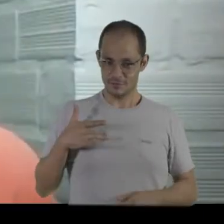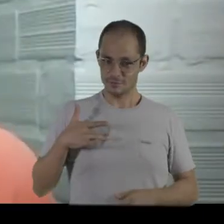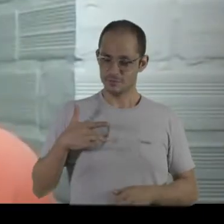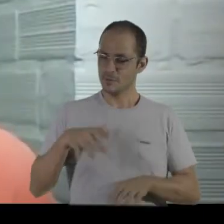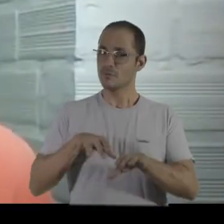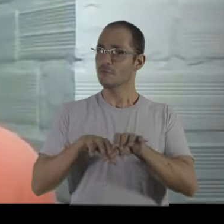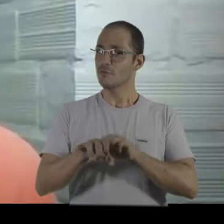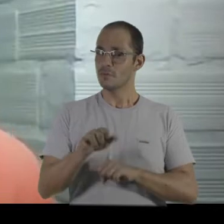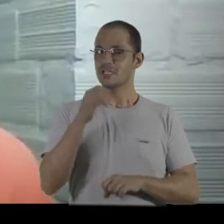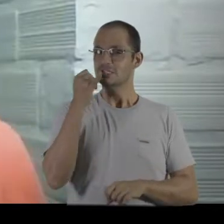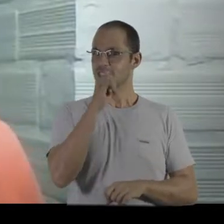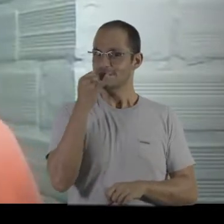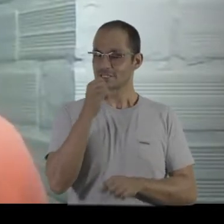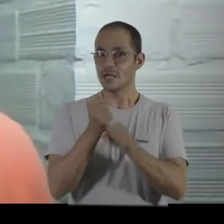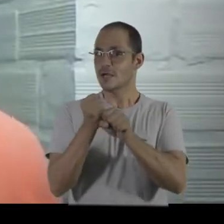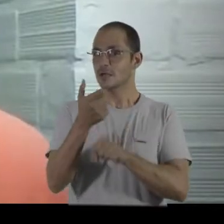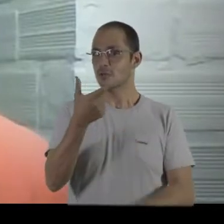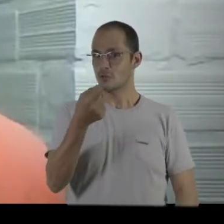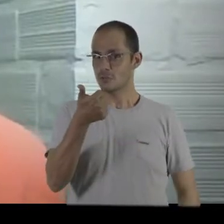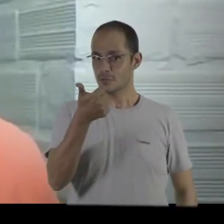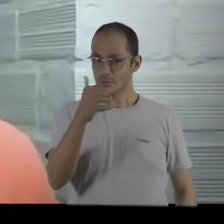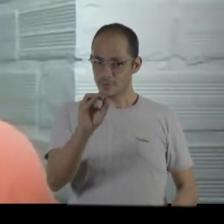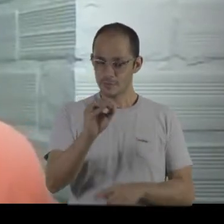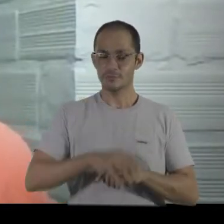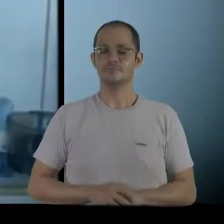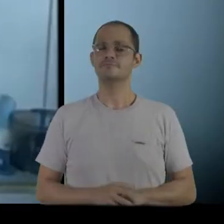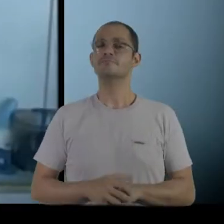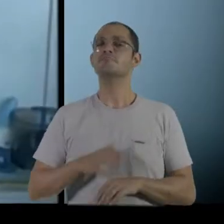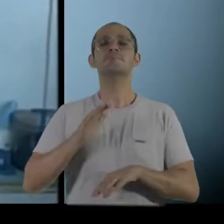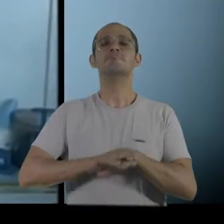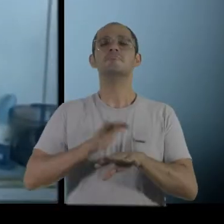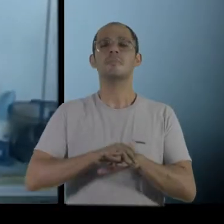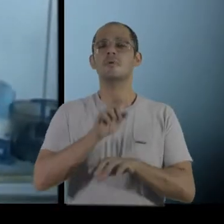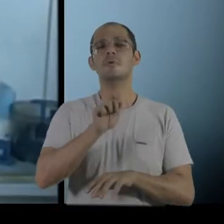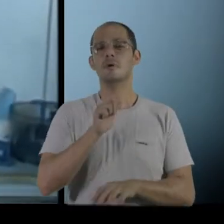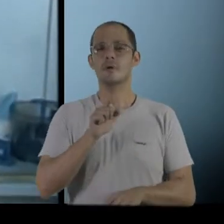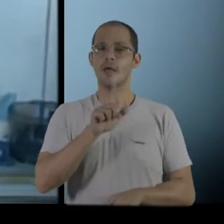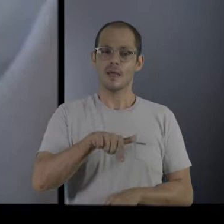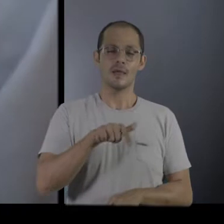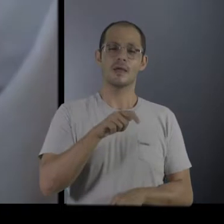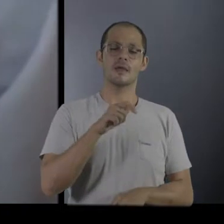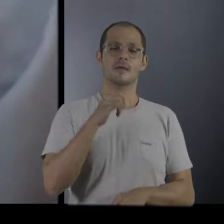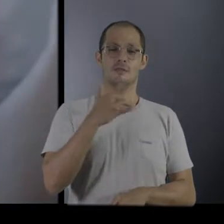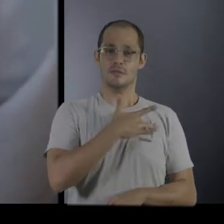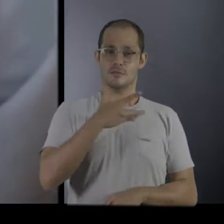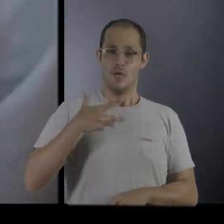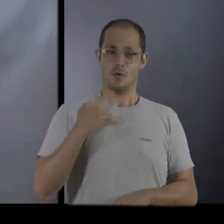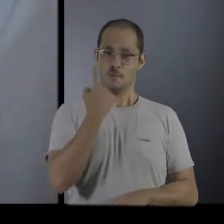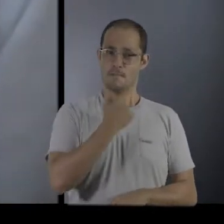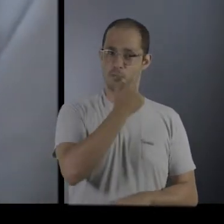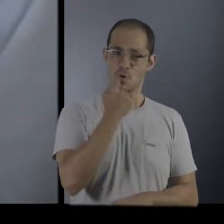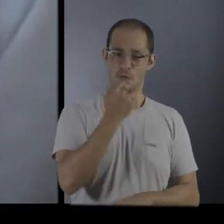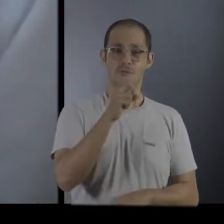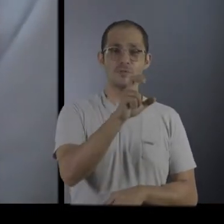Me formei cirurgia dentista no ano de 2010. O meu trabalho é atender a parte de saúde bucal em